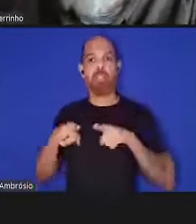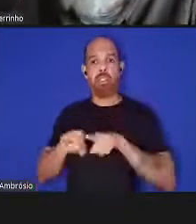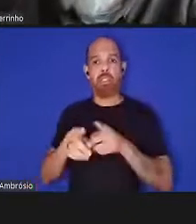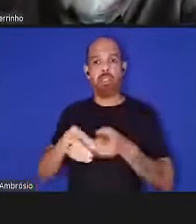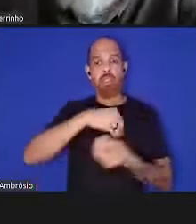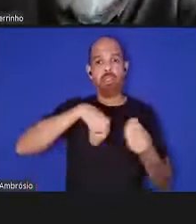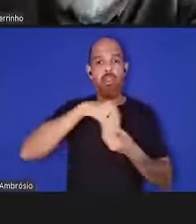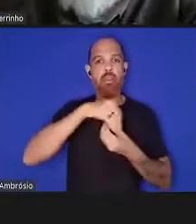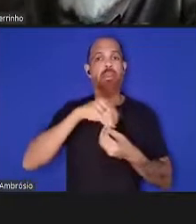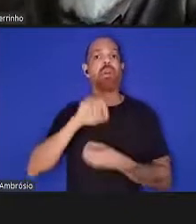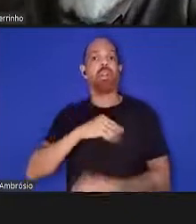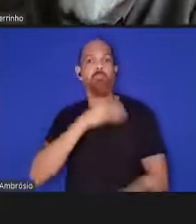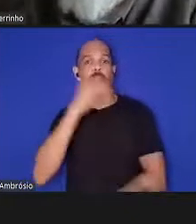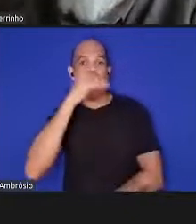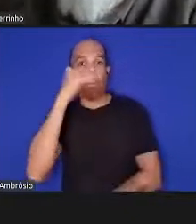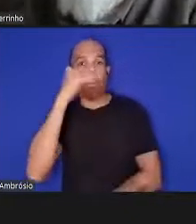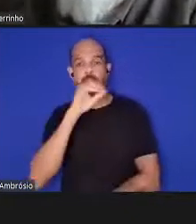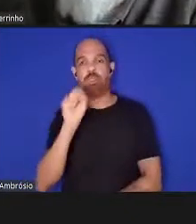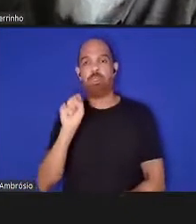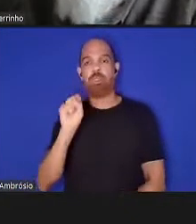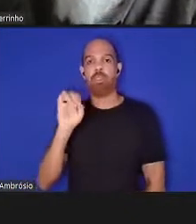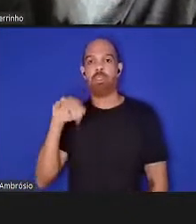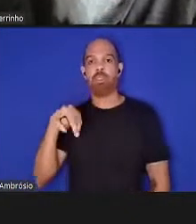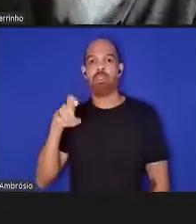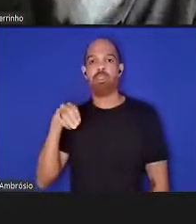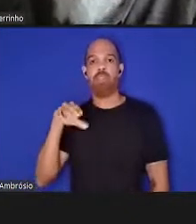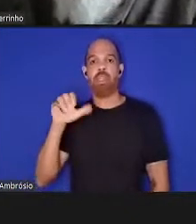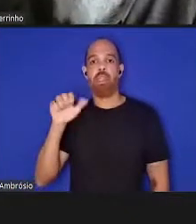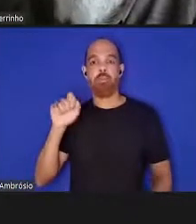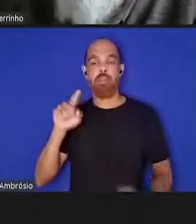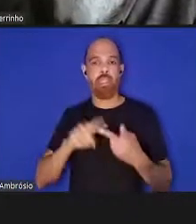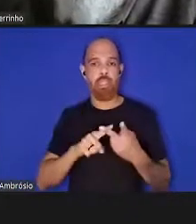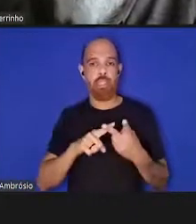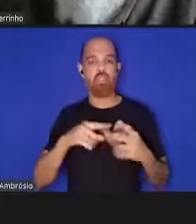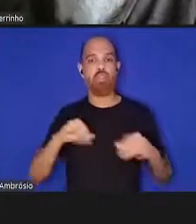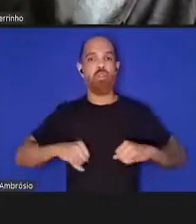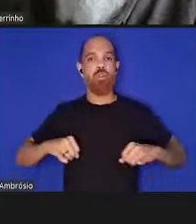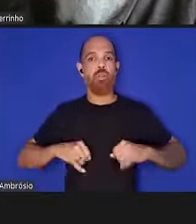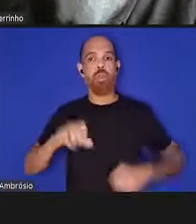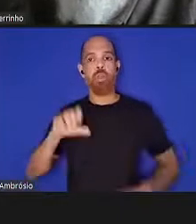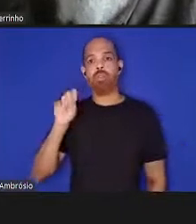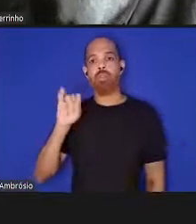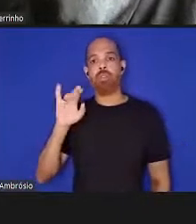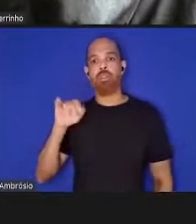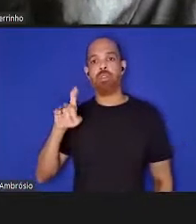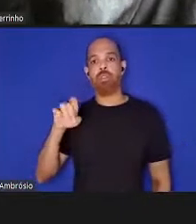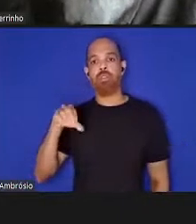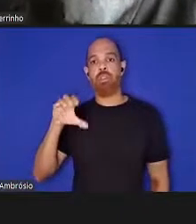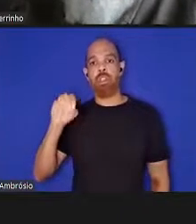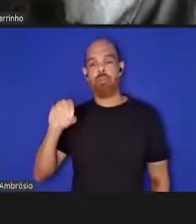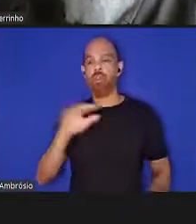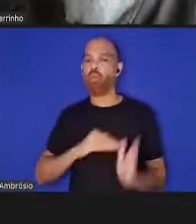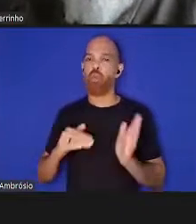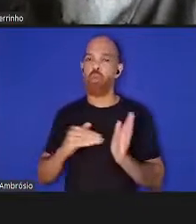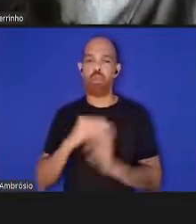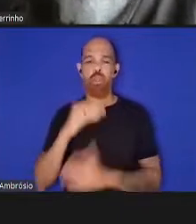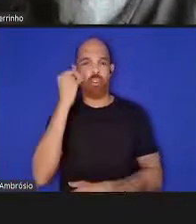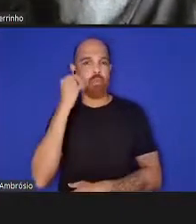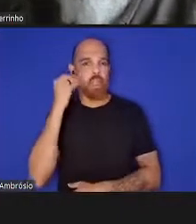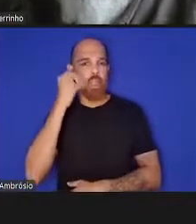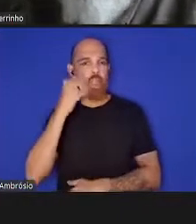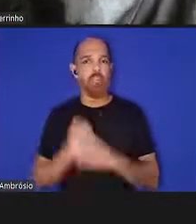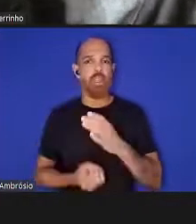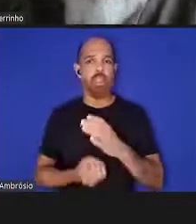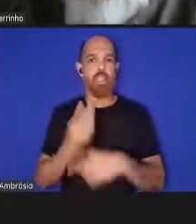sindémica e do sofrimento sindémico e também de todas as experiências que vão sendo também criadas, todo